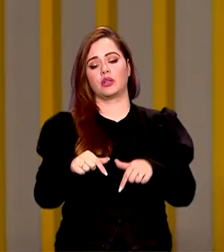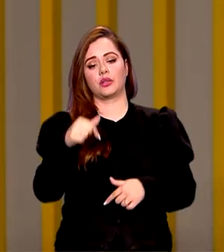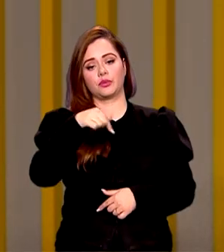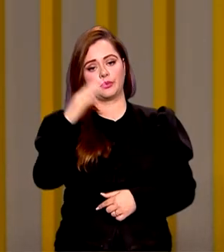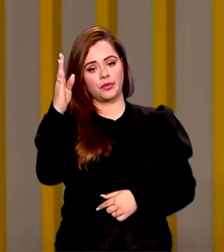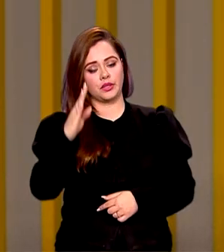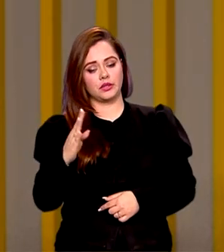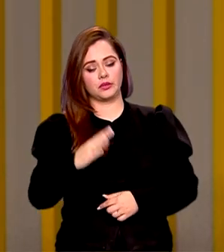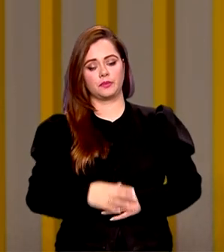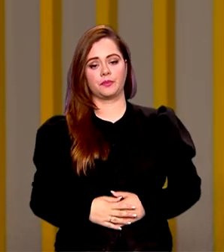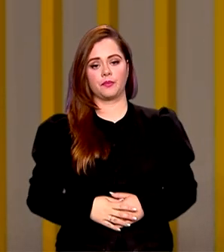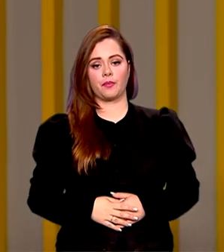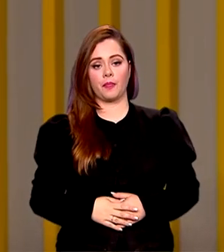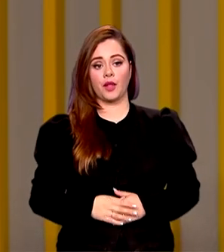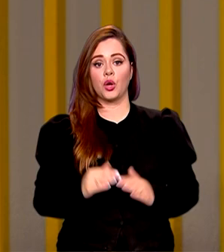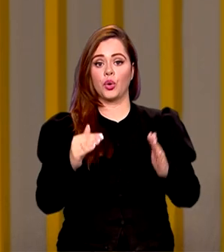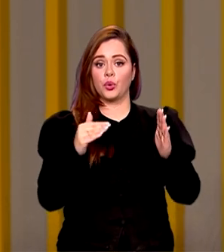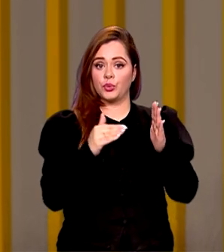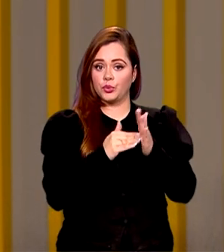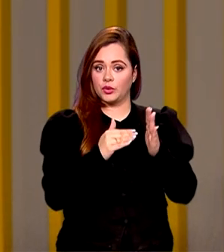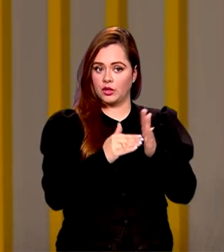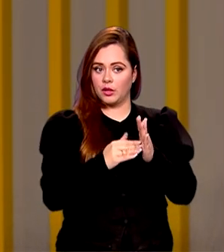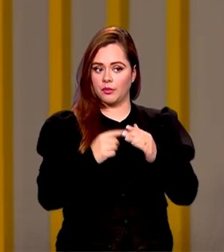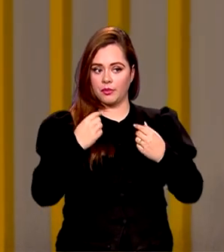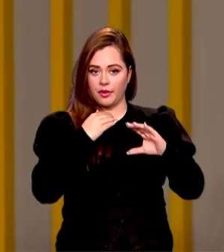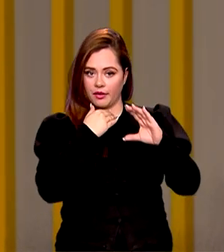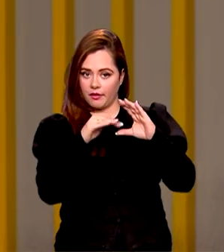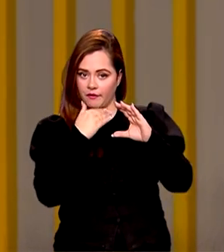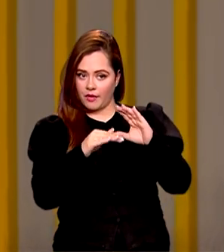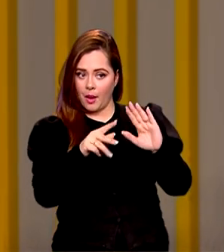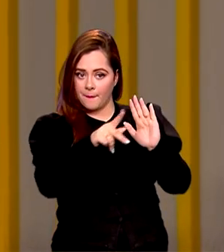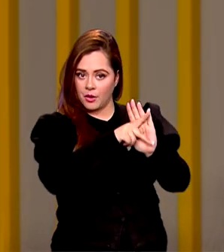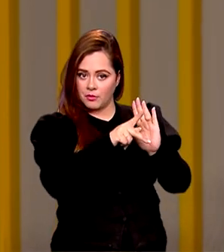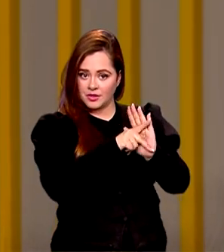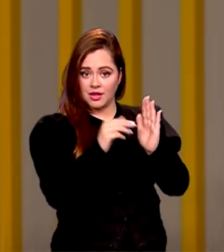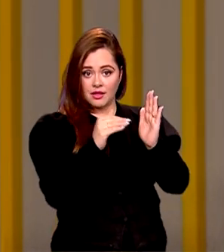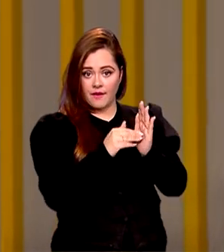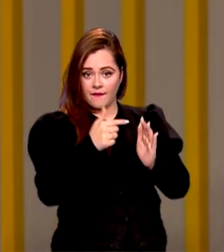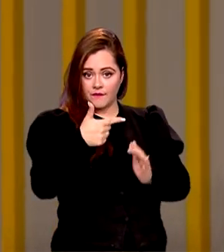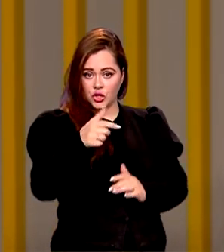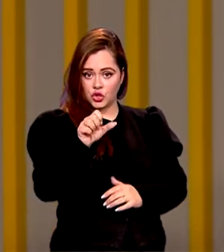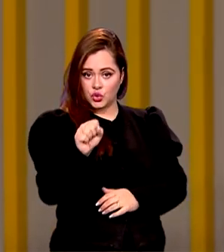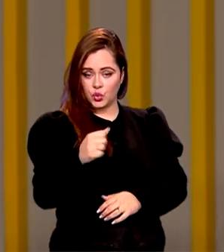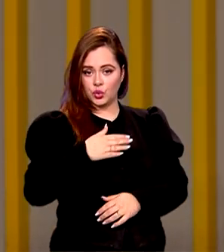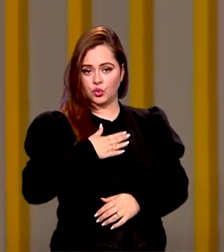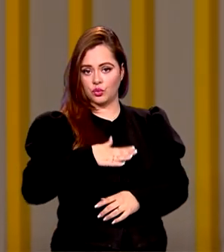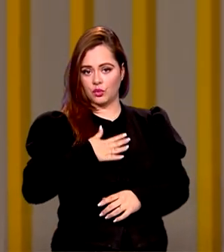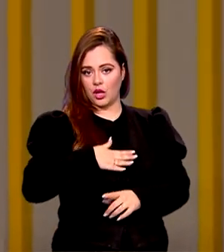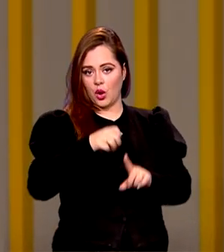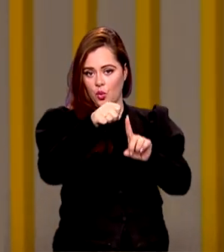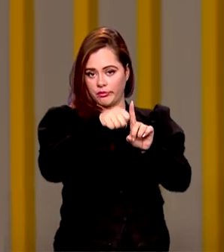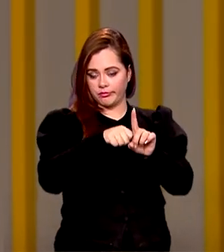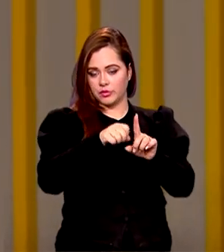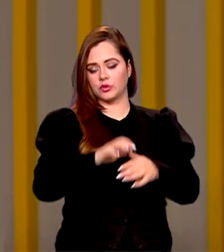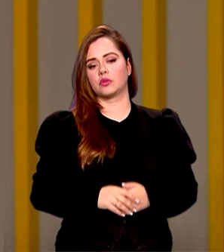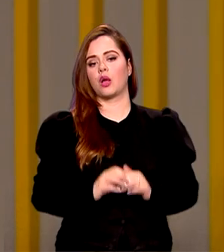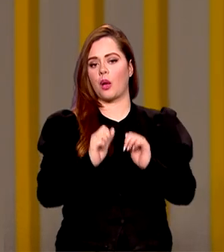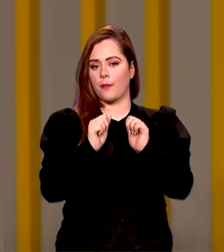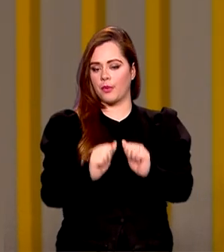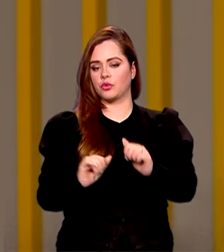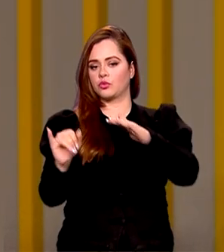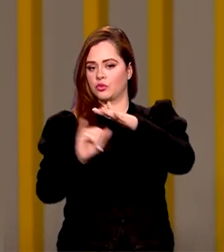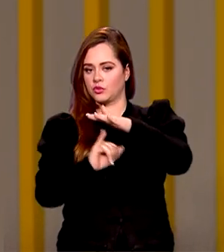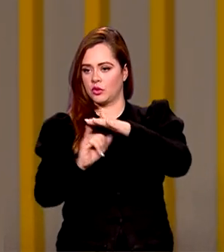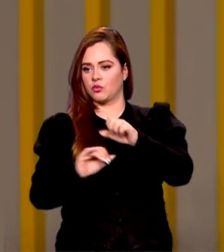Olha, o prazo para enviar propostas vai até 28 de agosto e podem participar instituições da sociedade